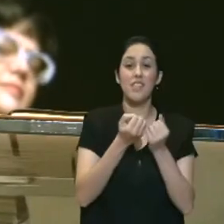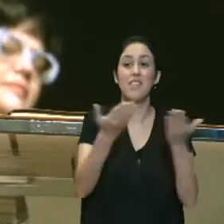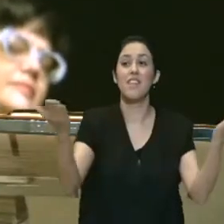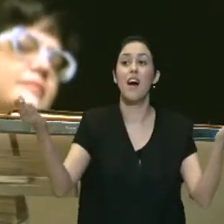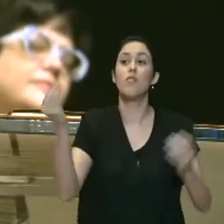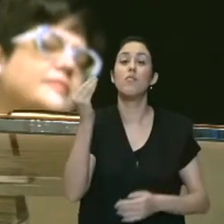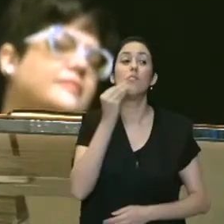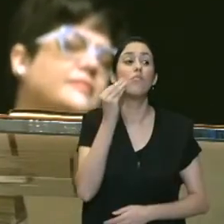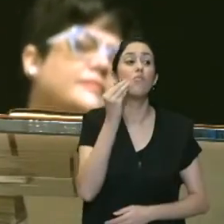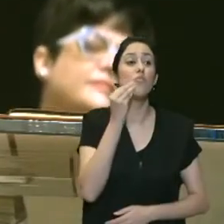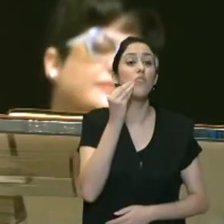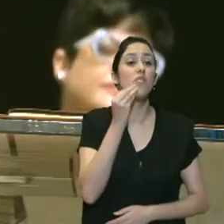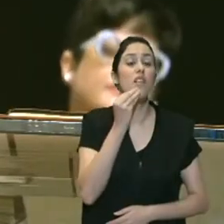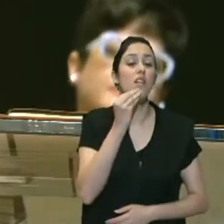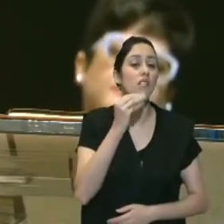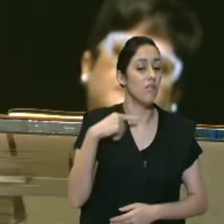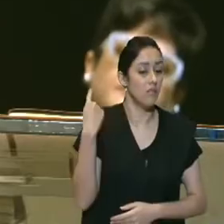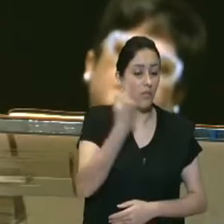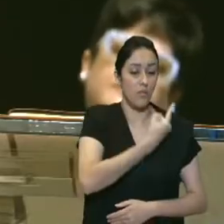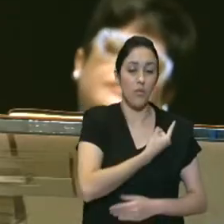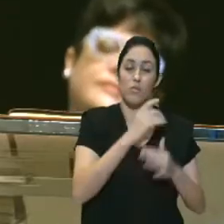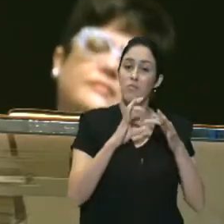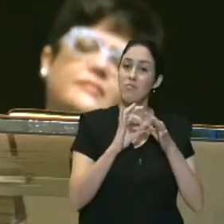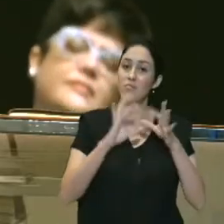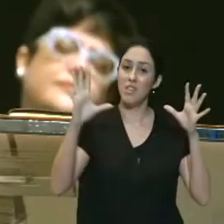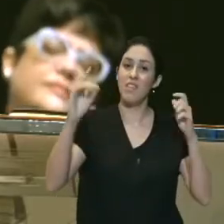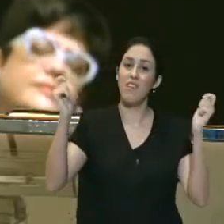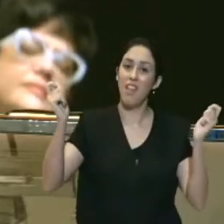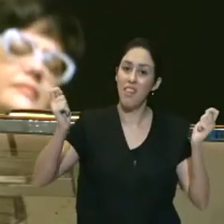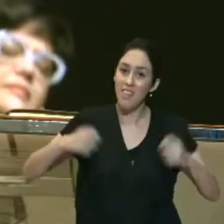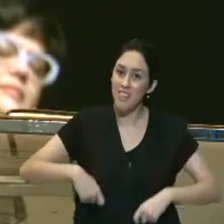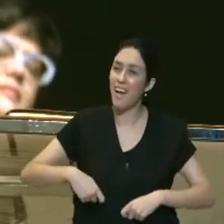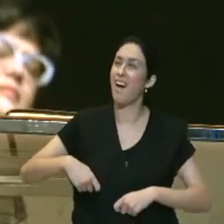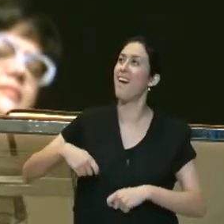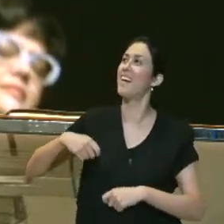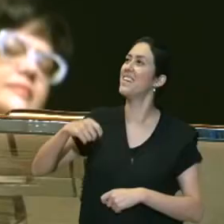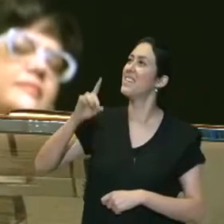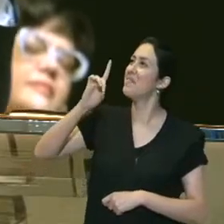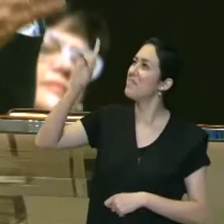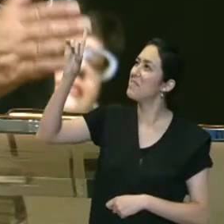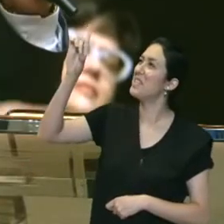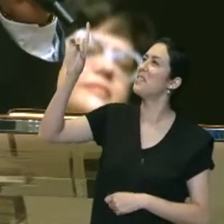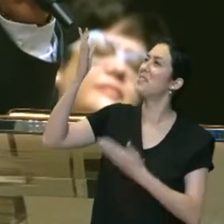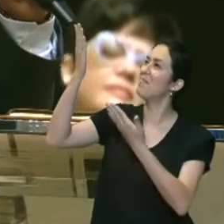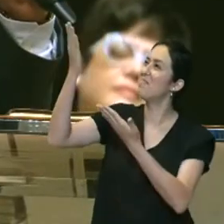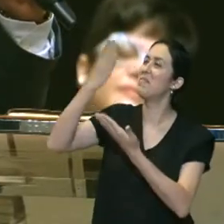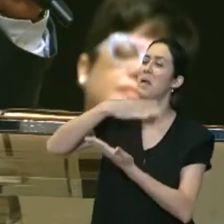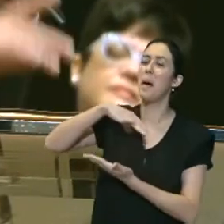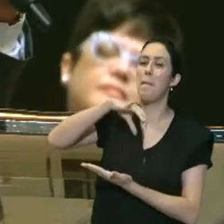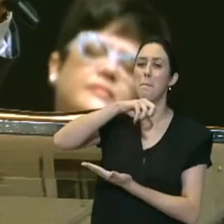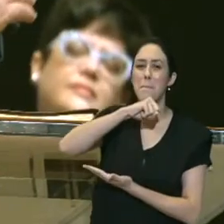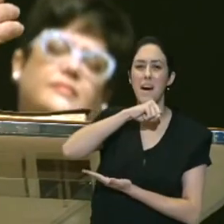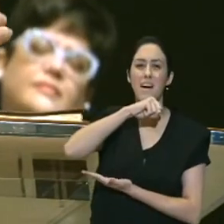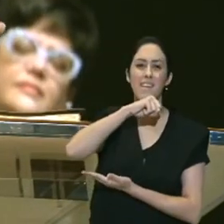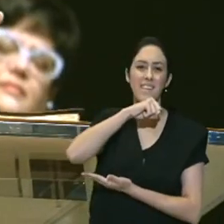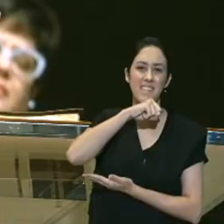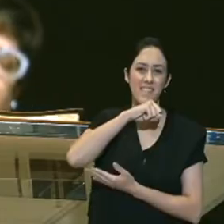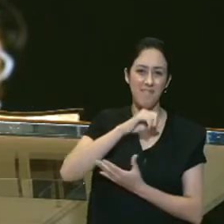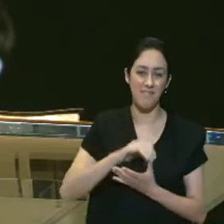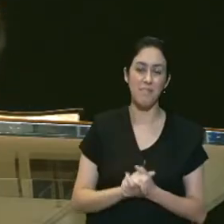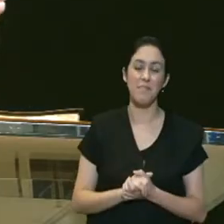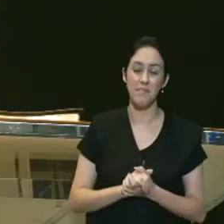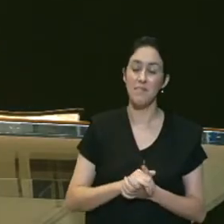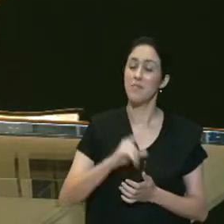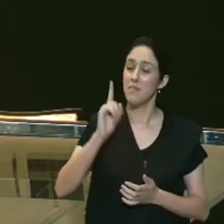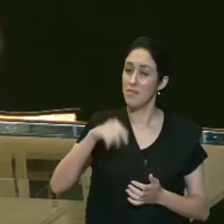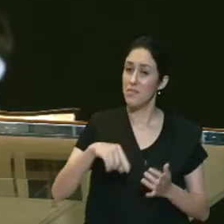privilégio de voltarmos ao Senhor e chamá-lo de Pai em nome de Jesus esse sacrifício